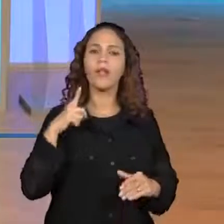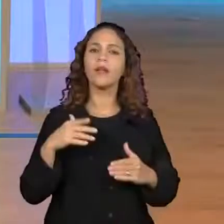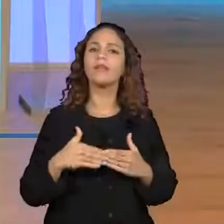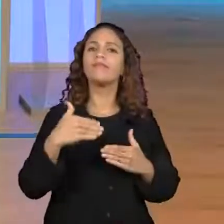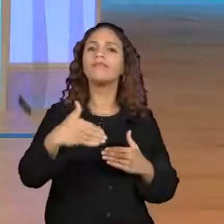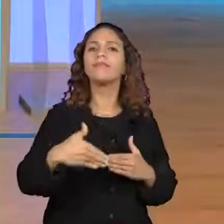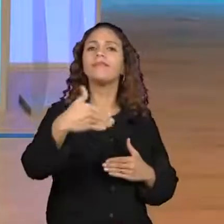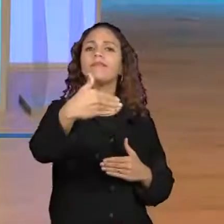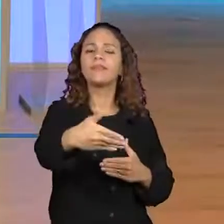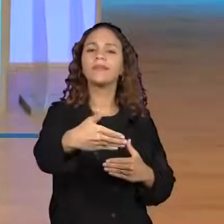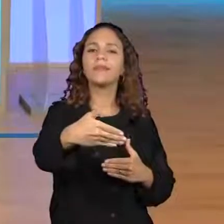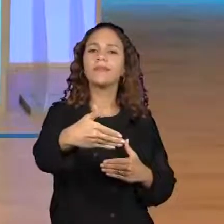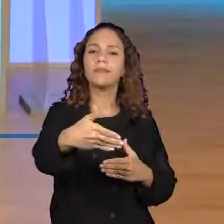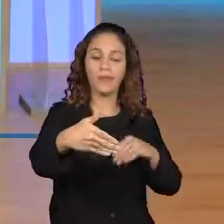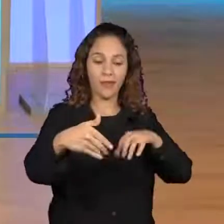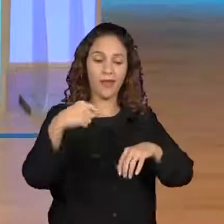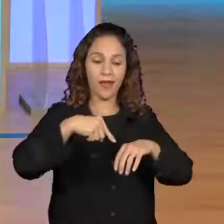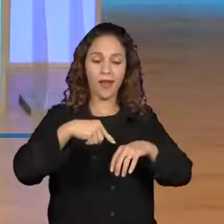escola.